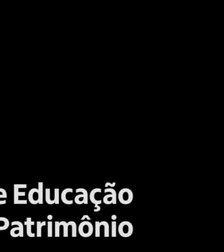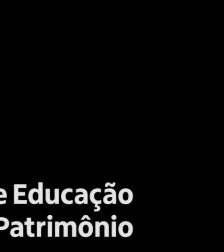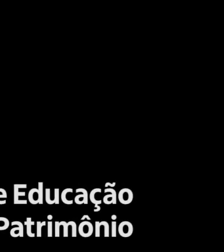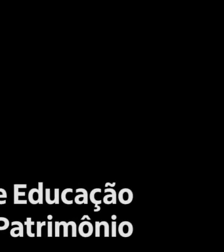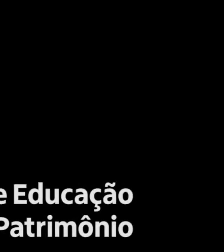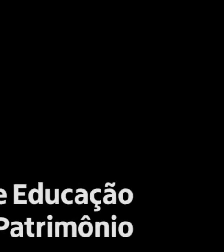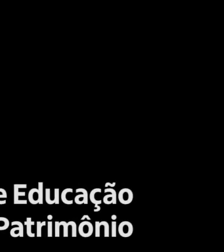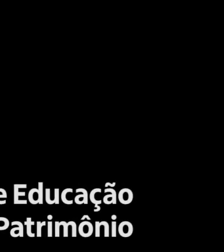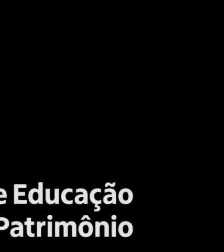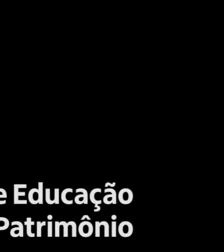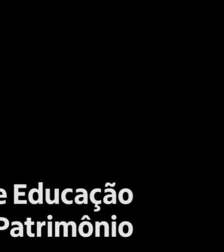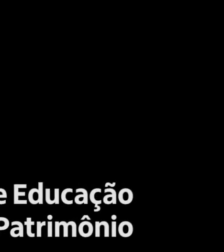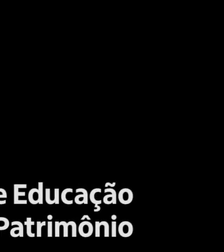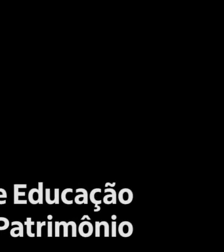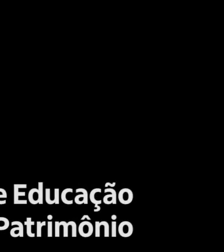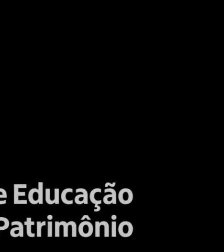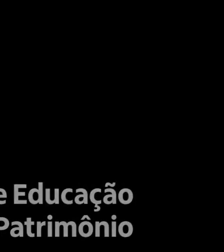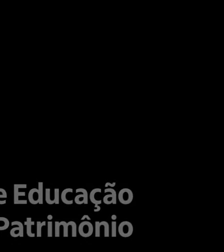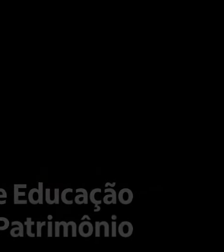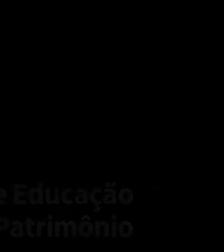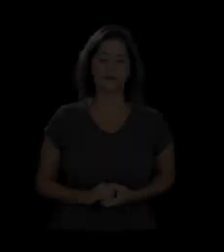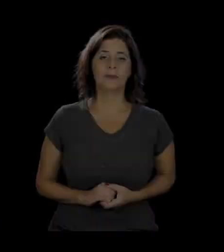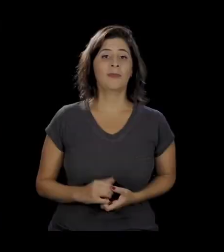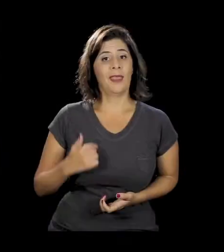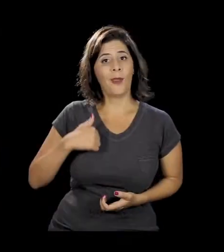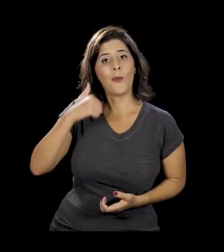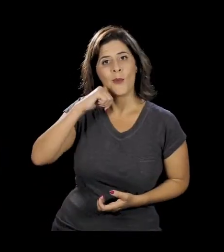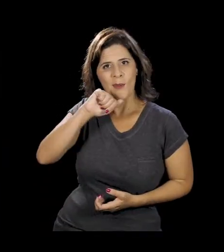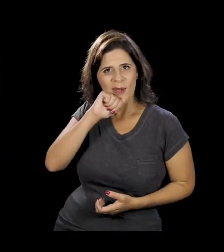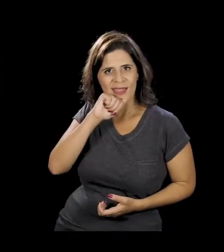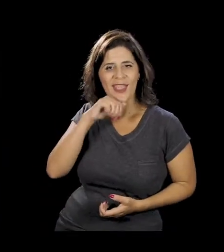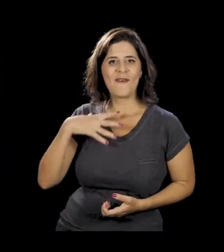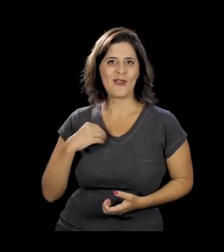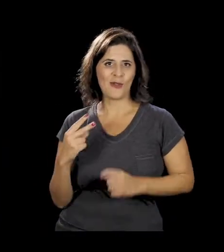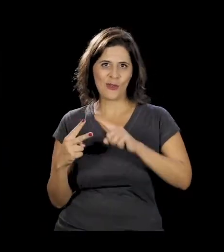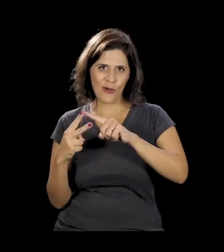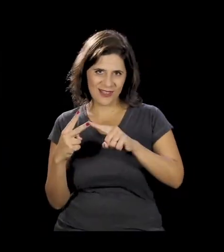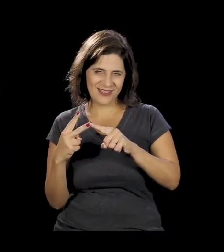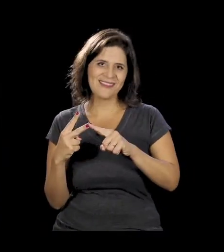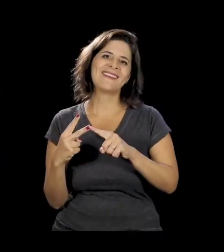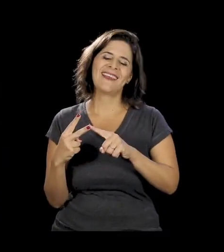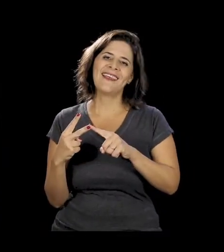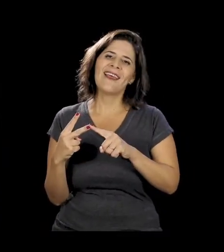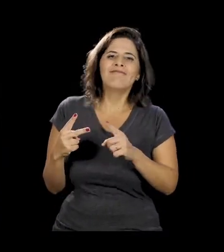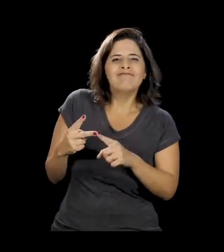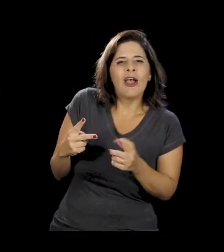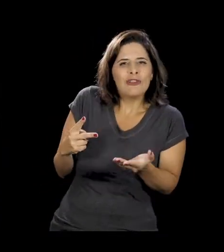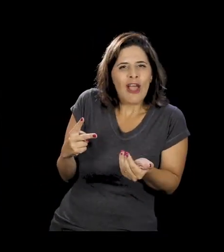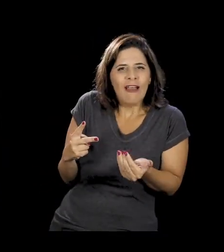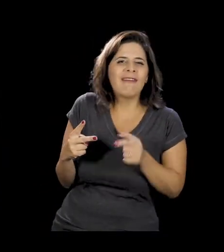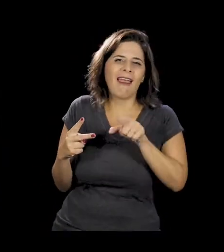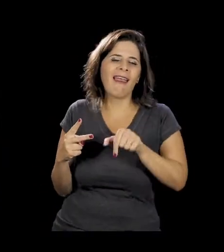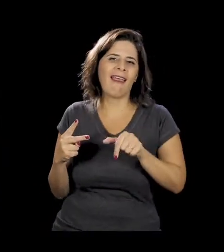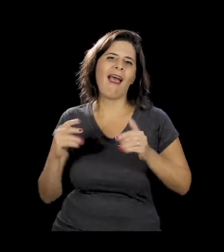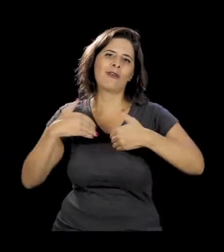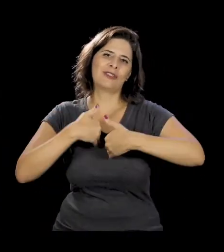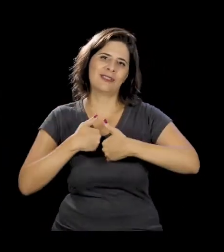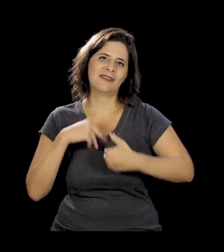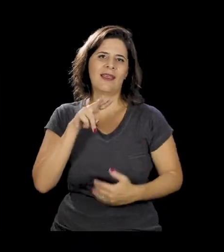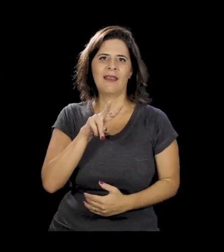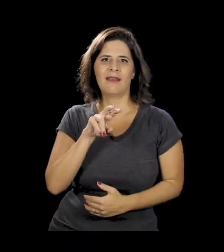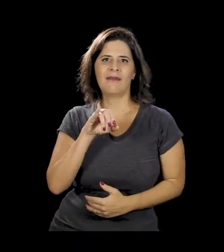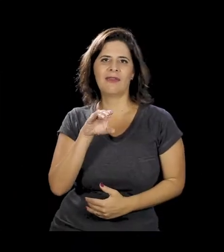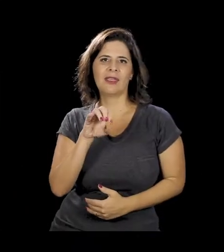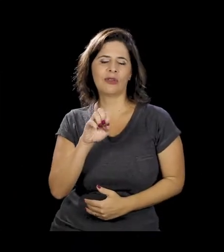Integrar, tem a pele branca e cabelo loiro até os ombros. Eu sou mãe de dois jovens e o meu filho mais novo é autista, o Vitor, né? Ele tem 16